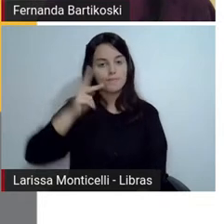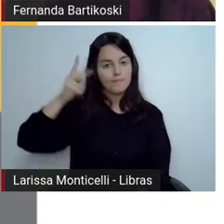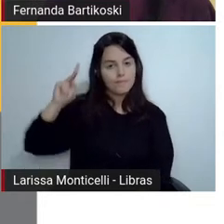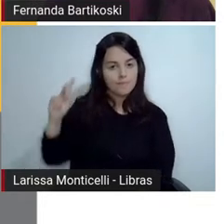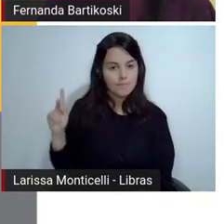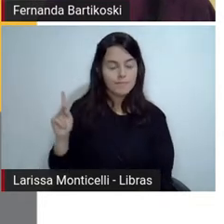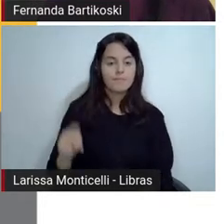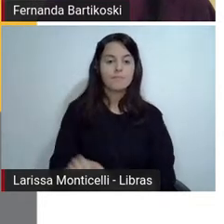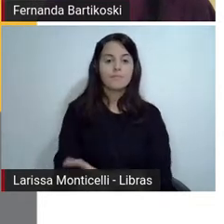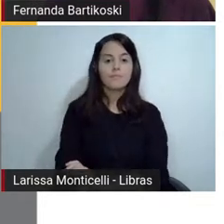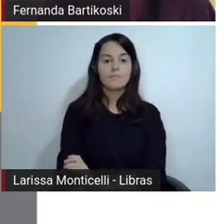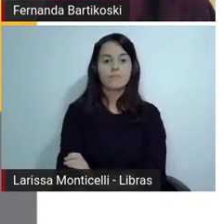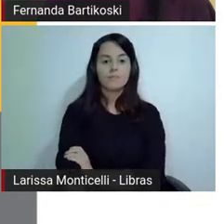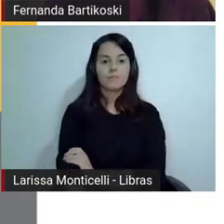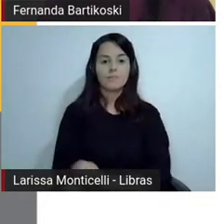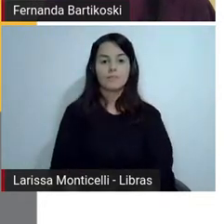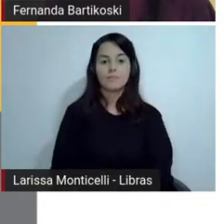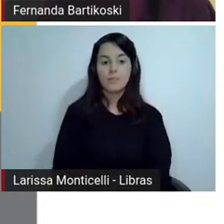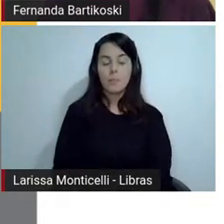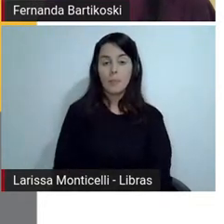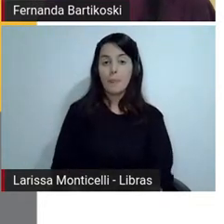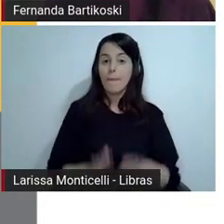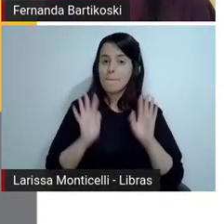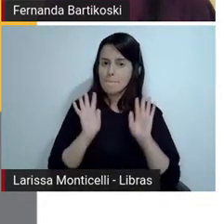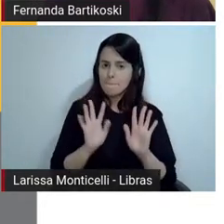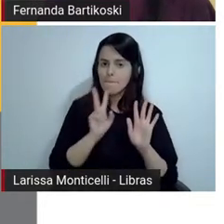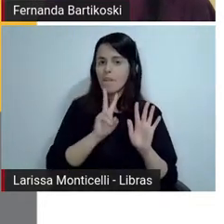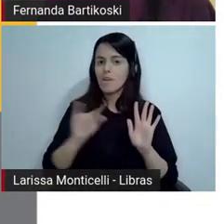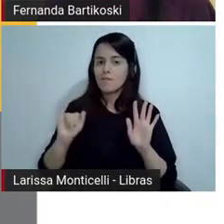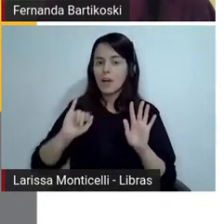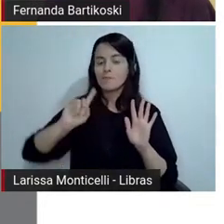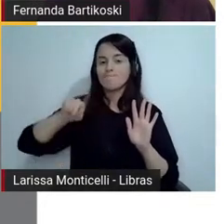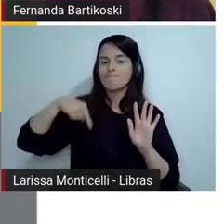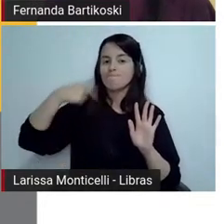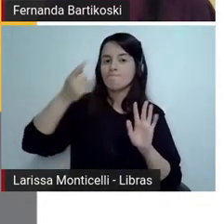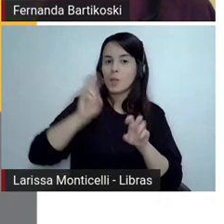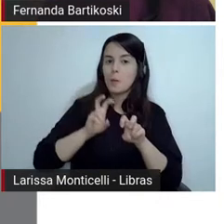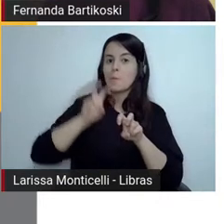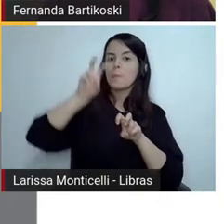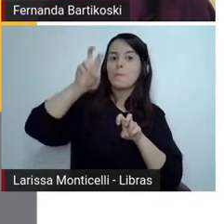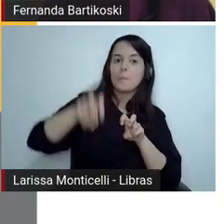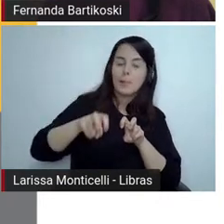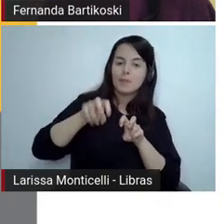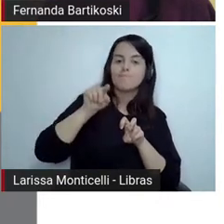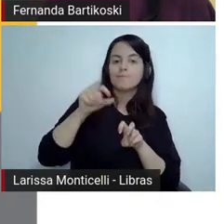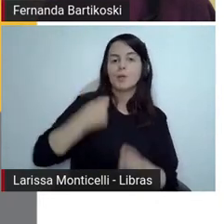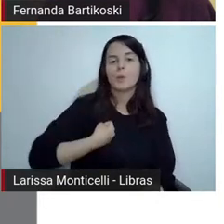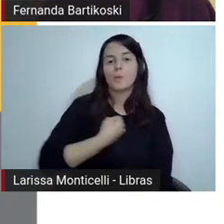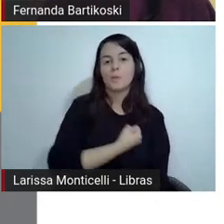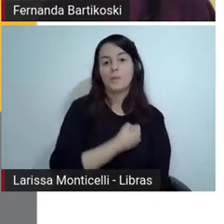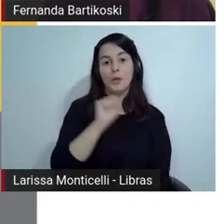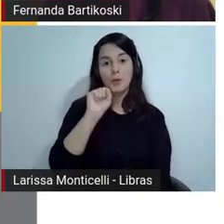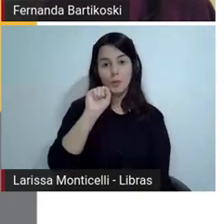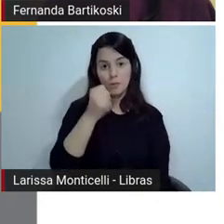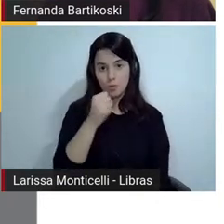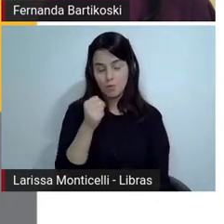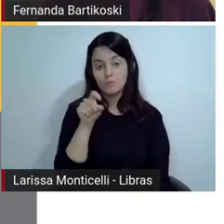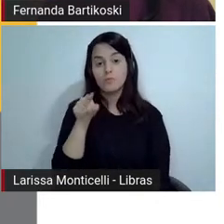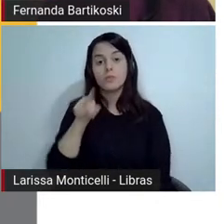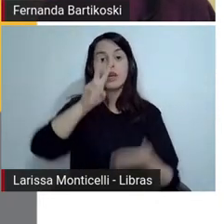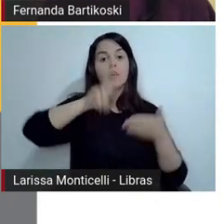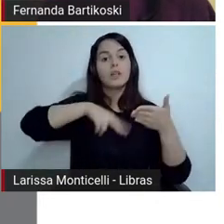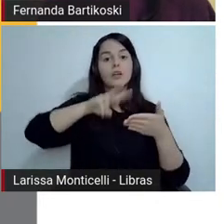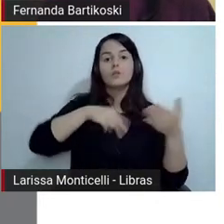vai avançar hoje um pouquinho e eu vou pular para o item 8 para pensar sobre como essa leitura pode ser articulada à